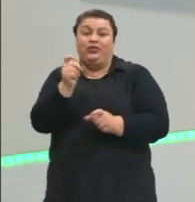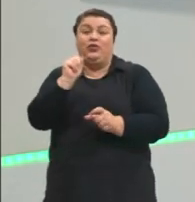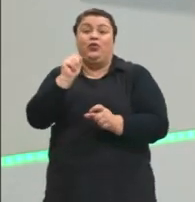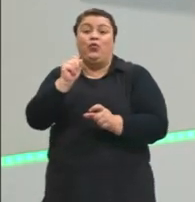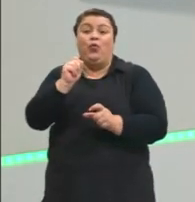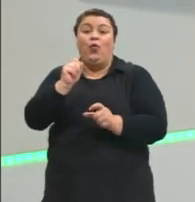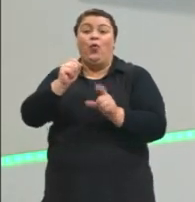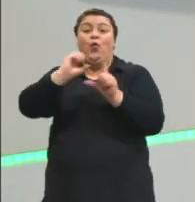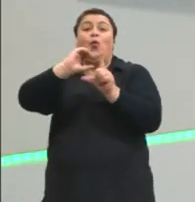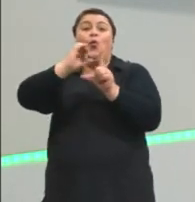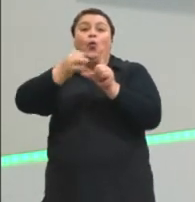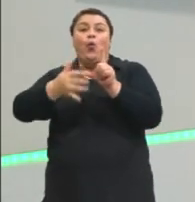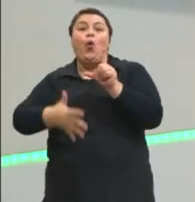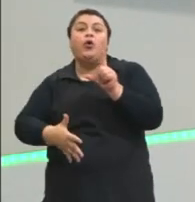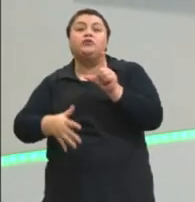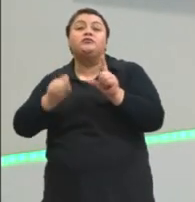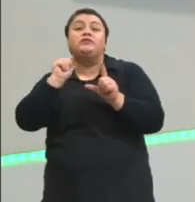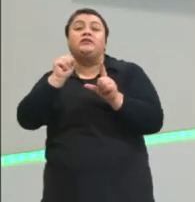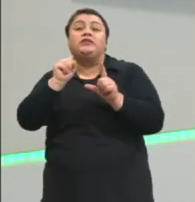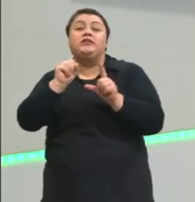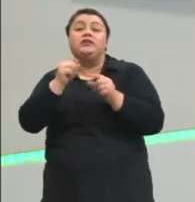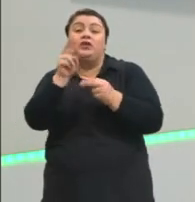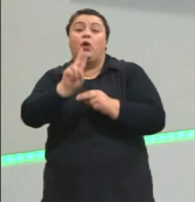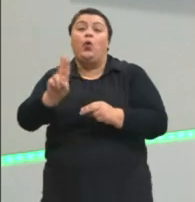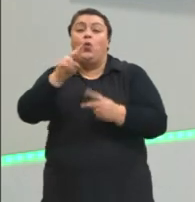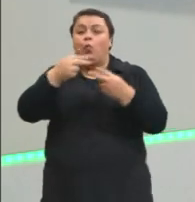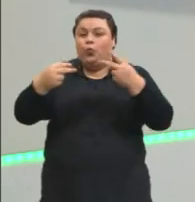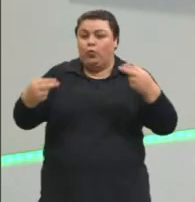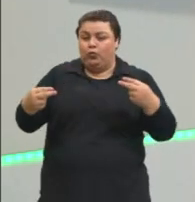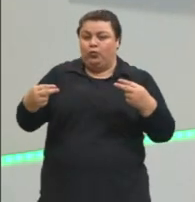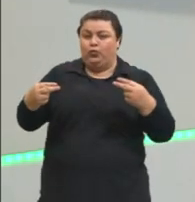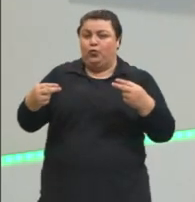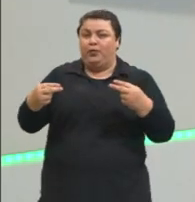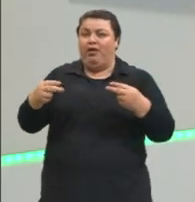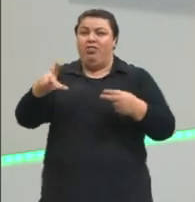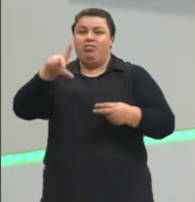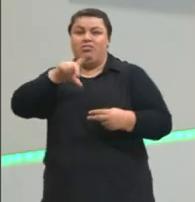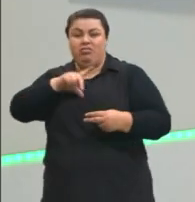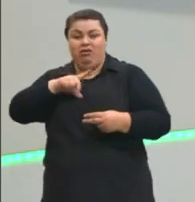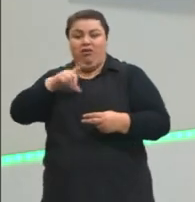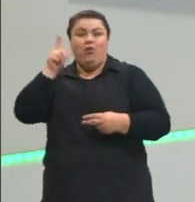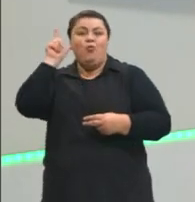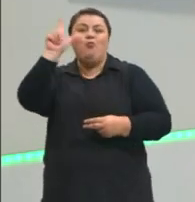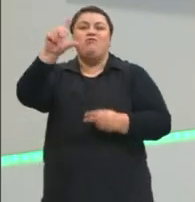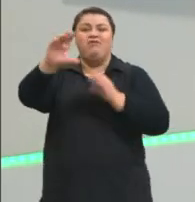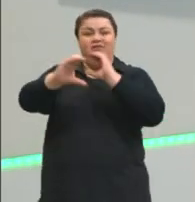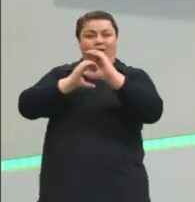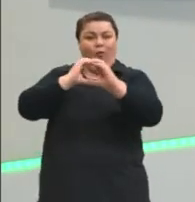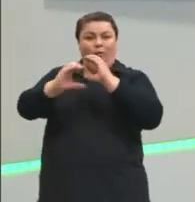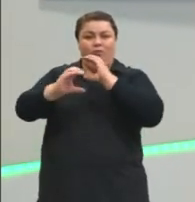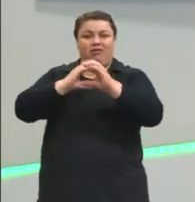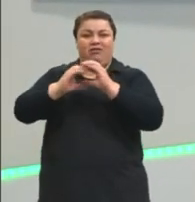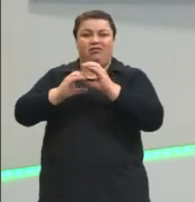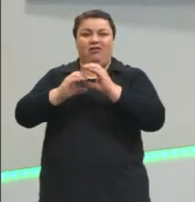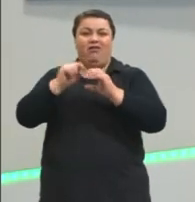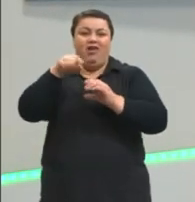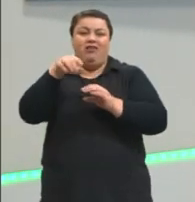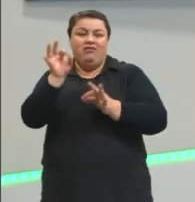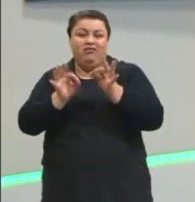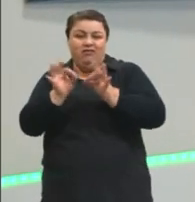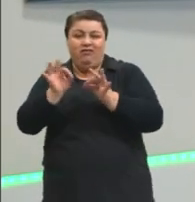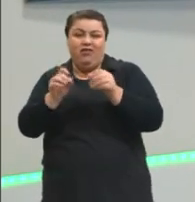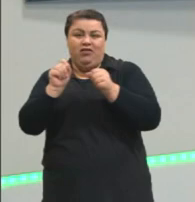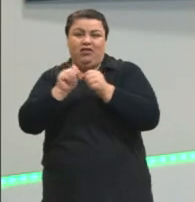como, que elemento, que instrumento eu vou usar para comunicar. É assim que funciona a comunicação em língua